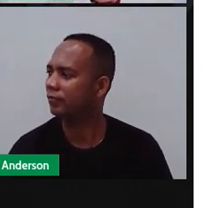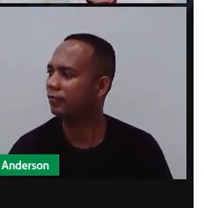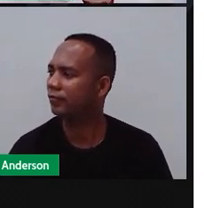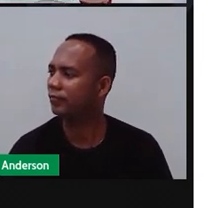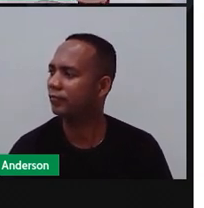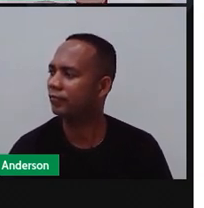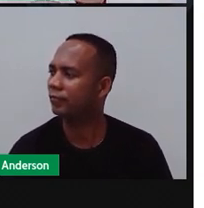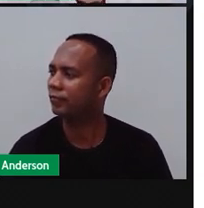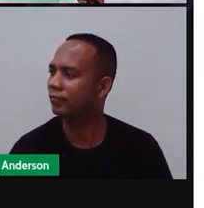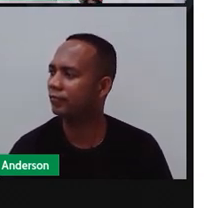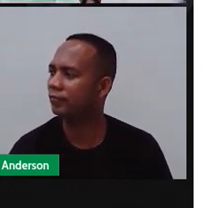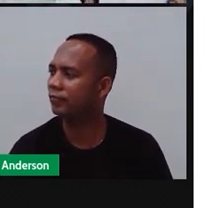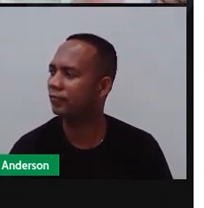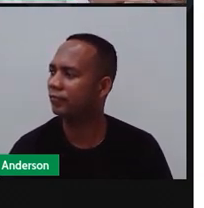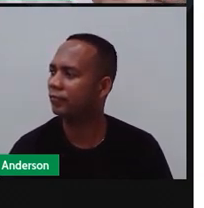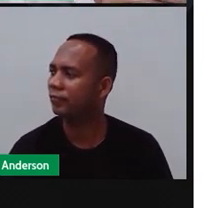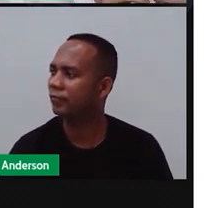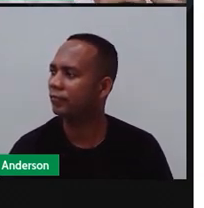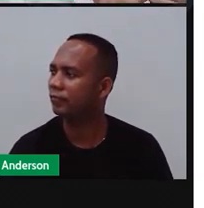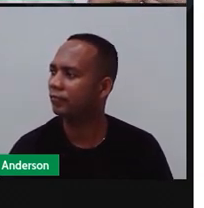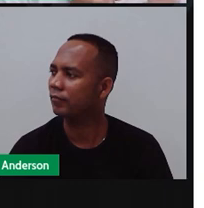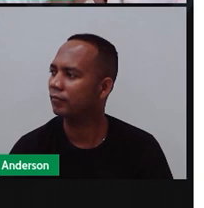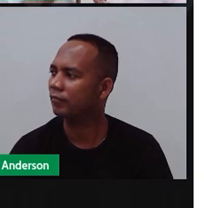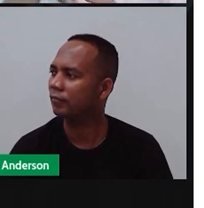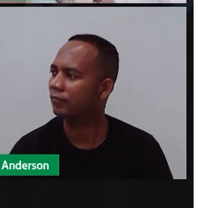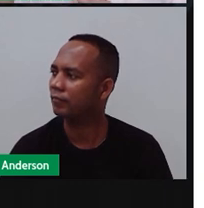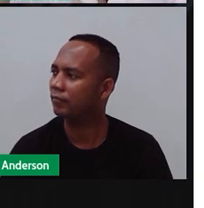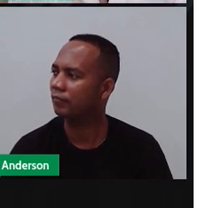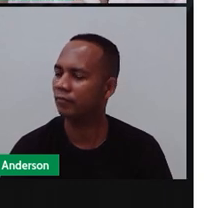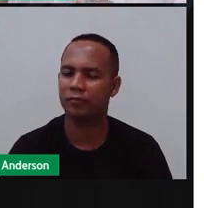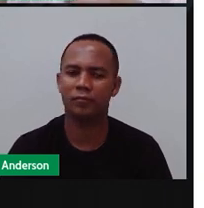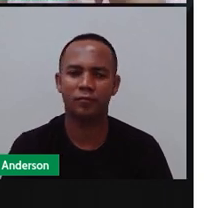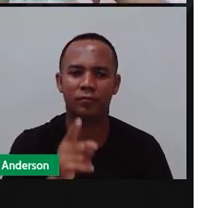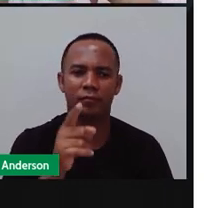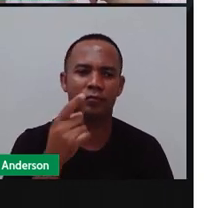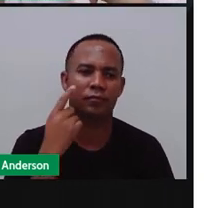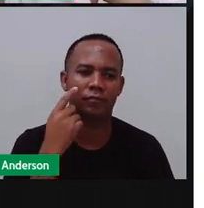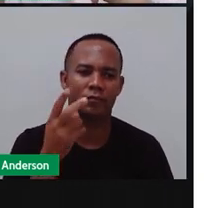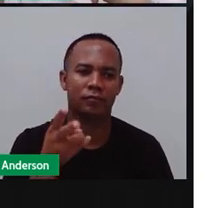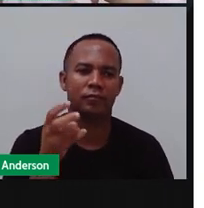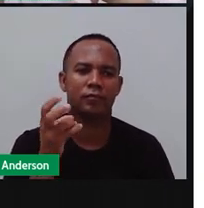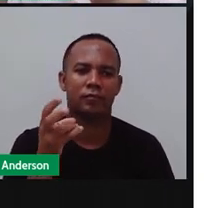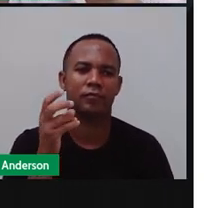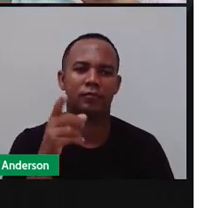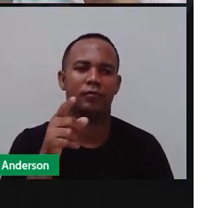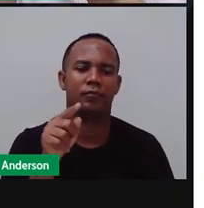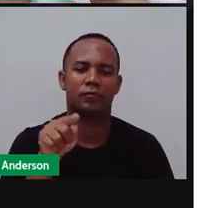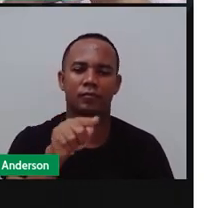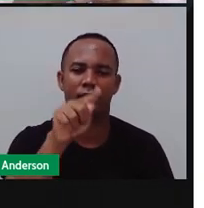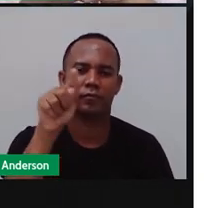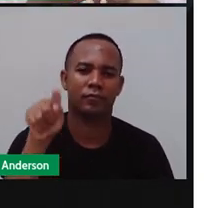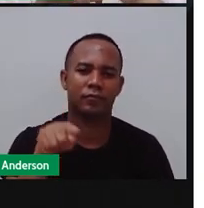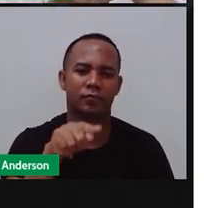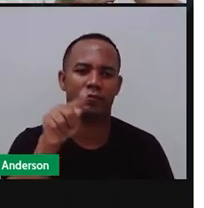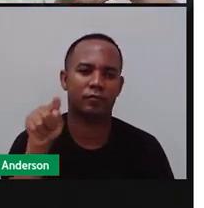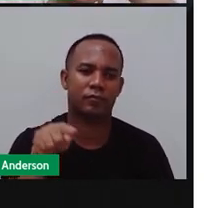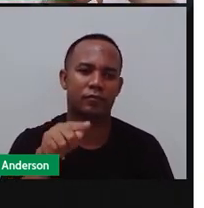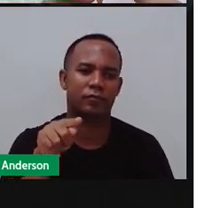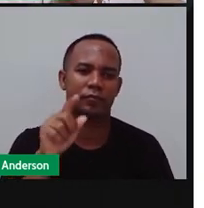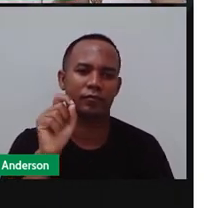E aí, Pró Vânia trouxe. E aqui o relógio de Pró Vânia, que um relógio muito chique. Percebam, né? Não tenho dinheiro para comprar um desses.